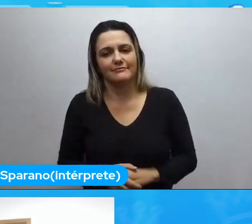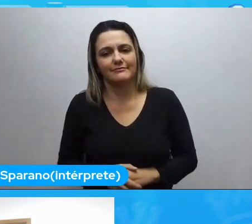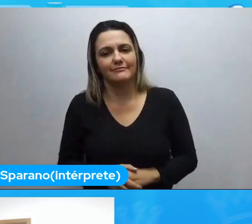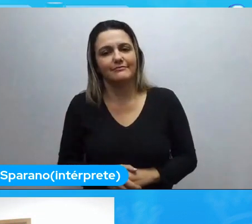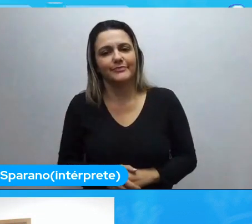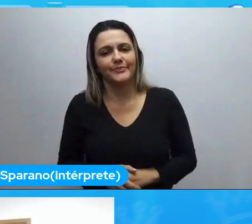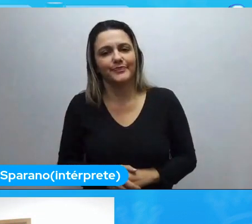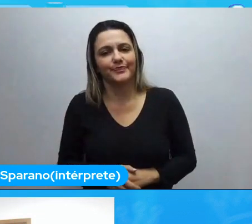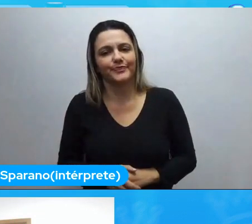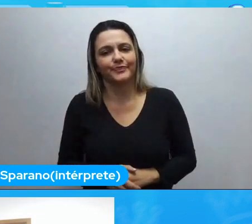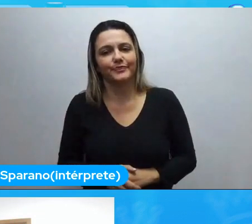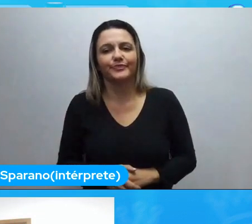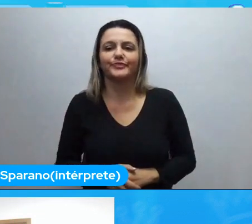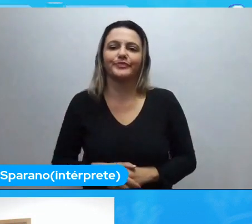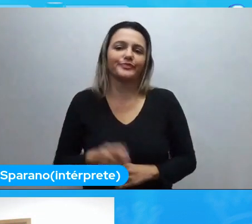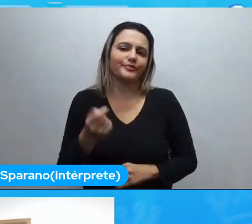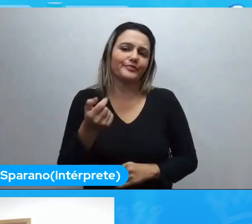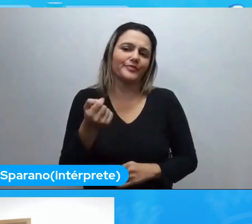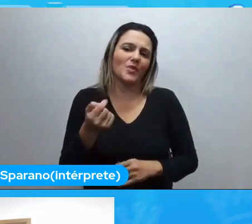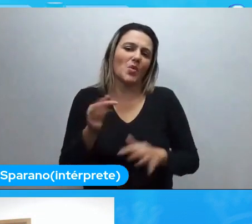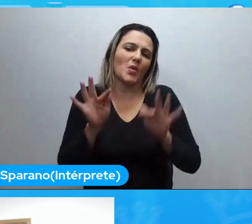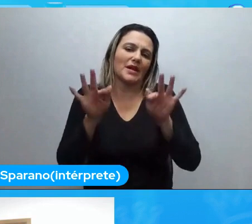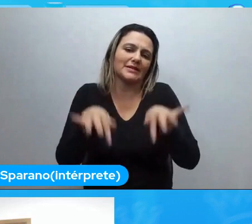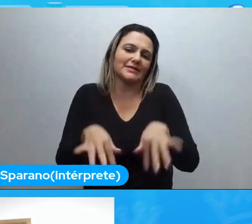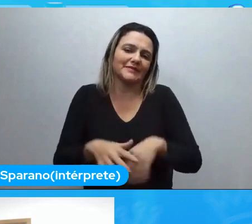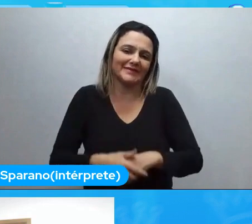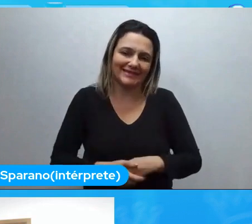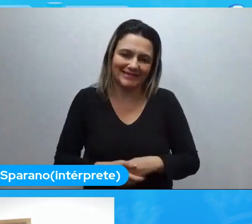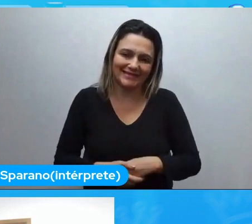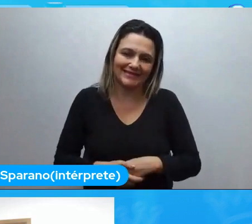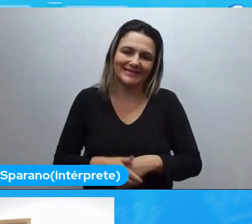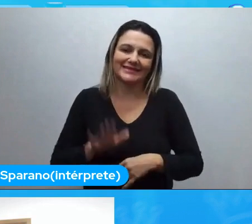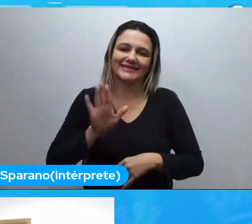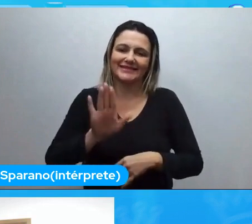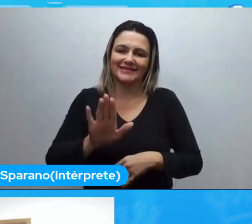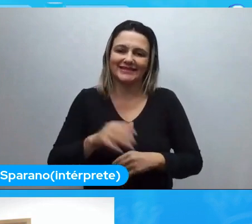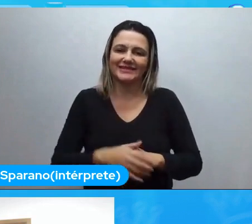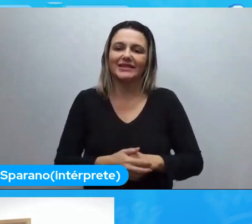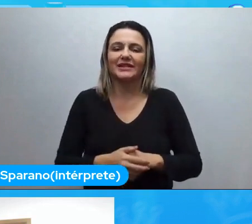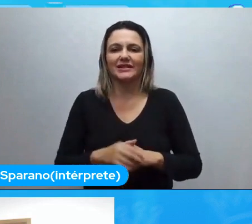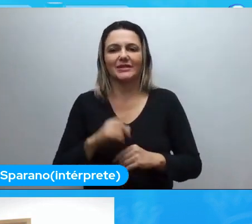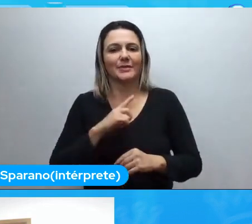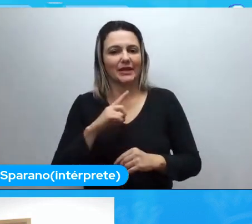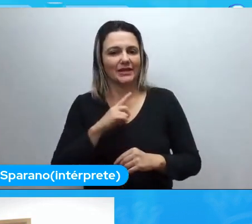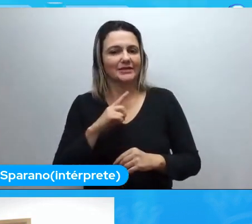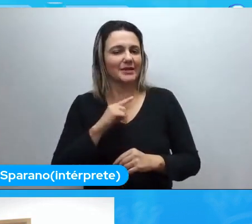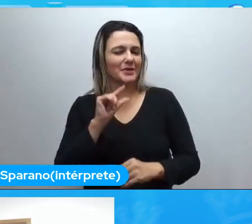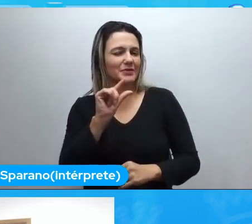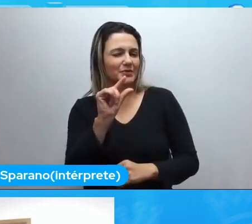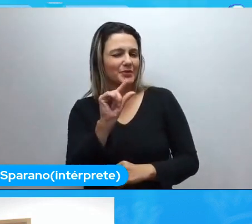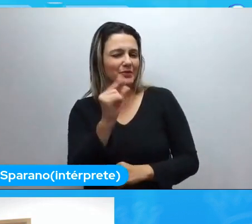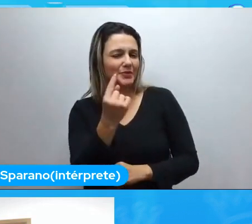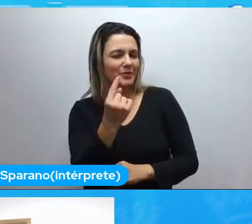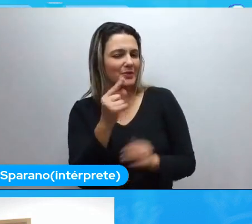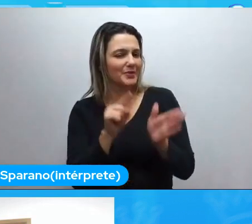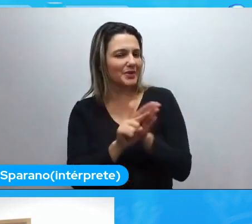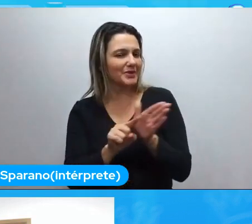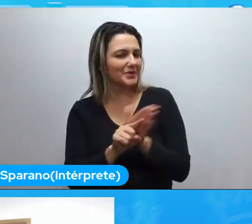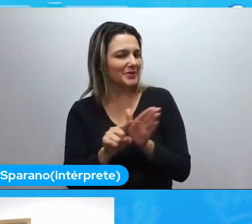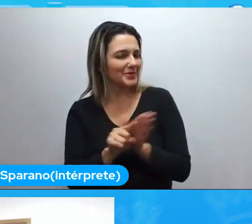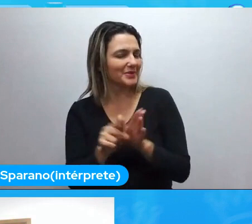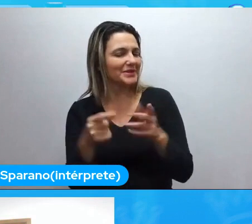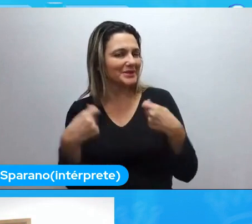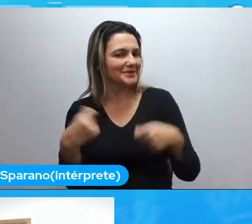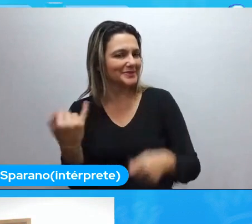Agora, a gente está quase terminando. Mas a nossa big carona deixou a gente... Estou ali só mais uma perguntinha super necessária.